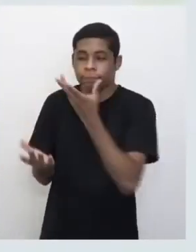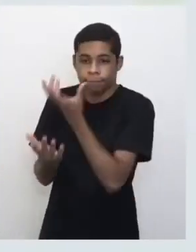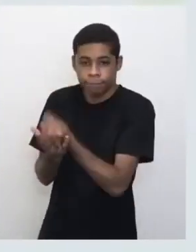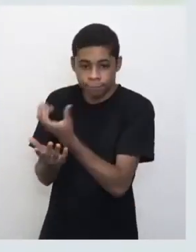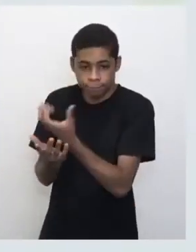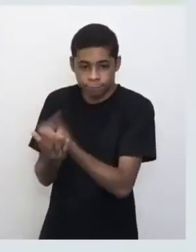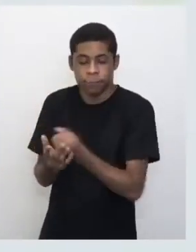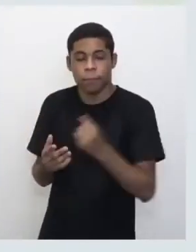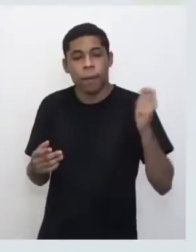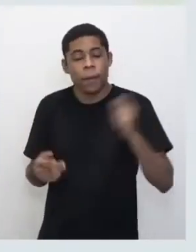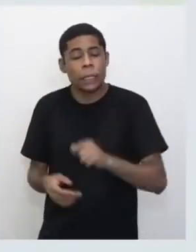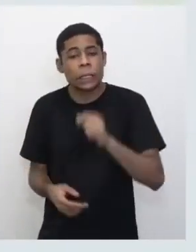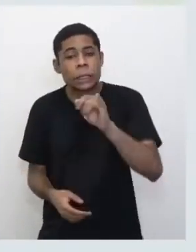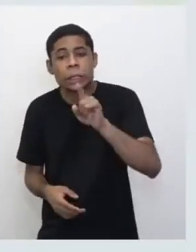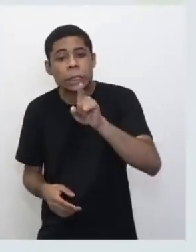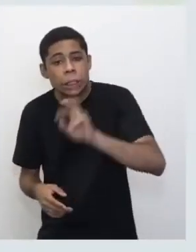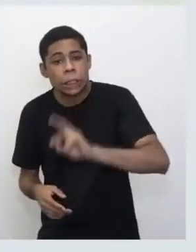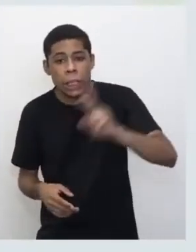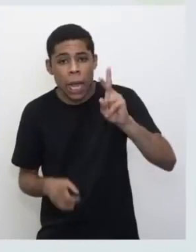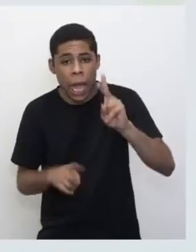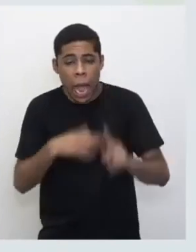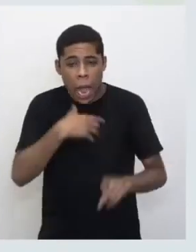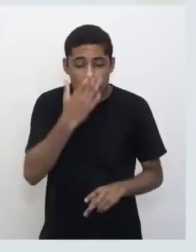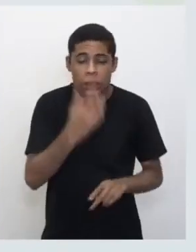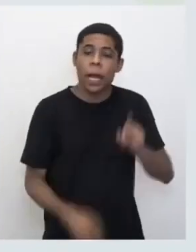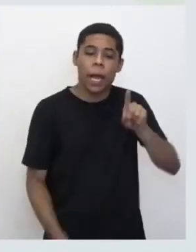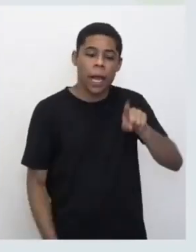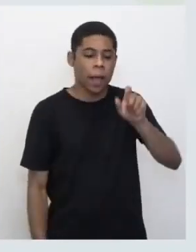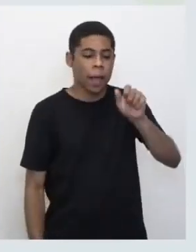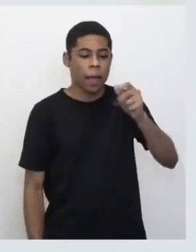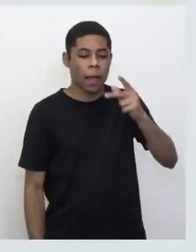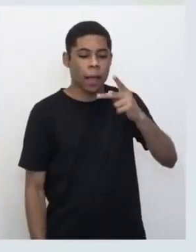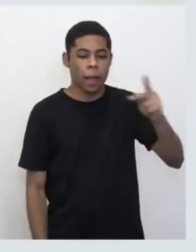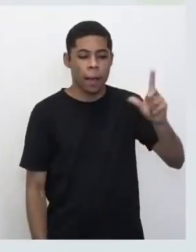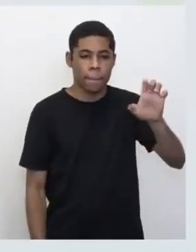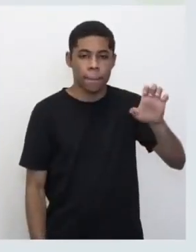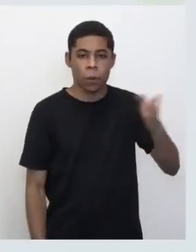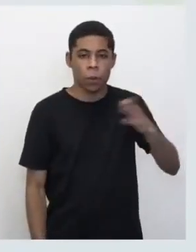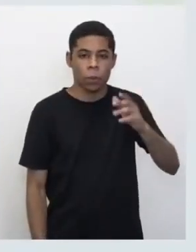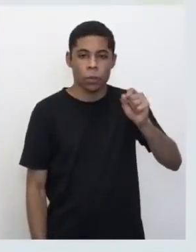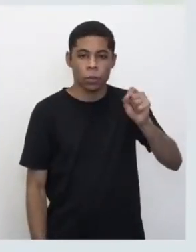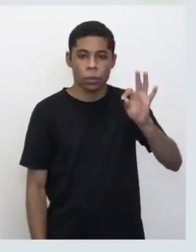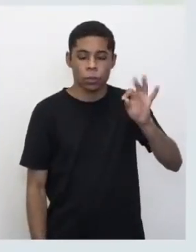a Apple Store. E é com base neles que a vai baixar o aplicativo.